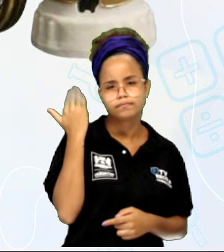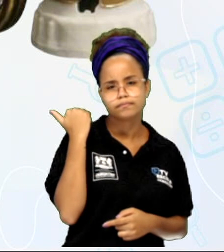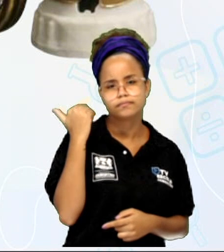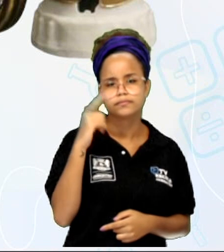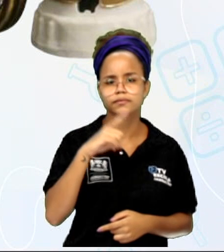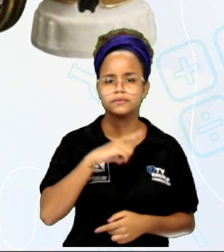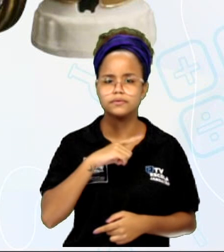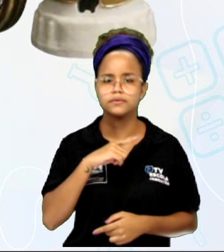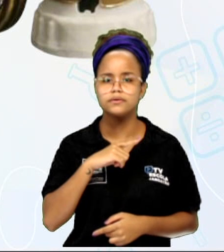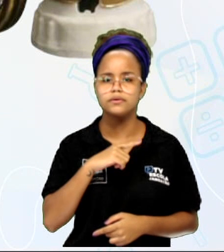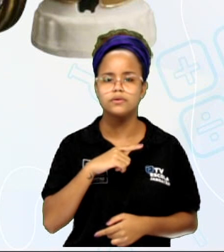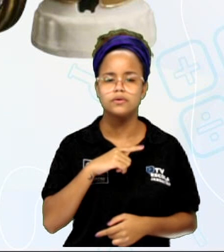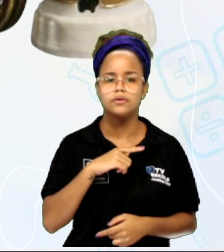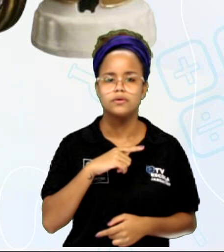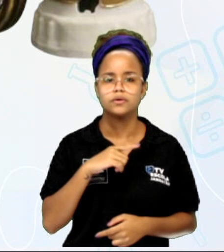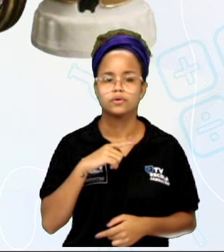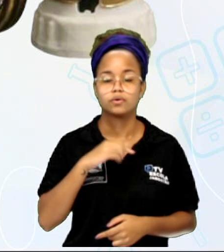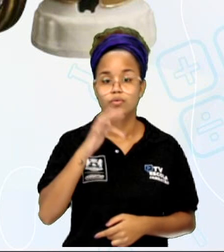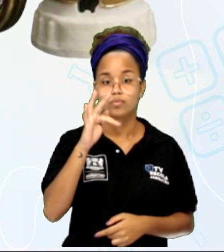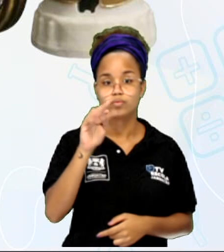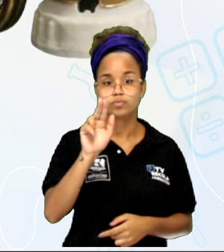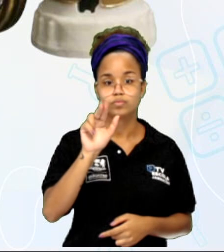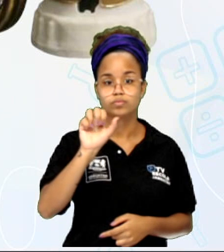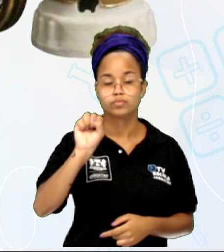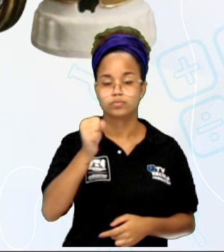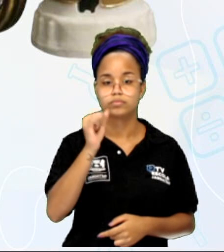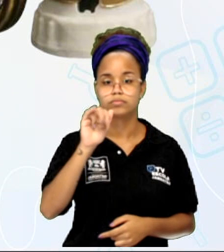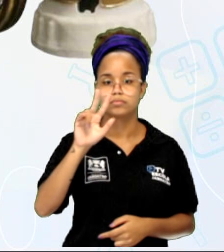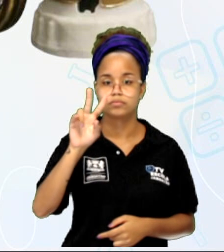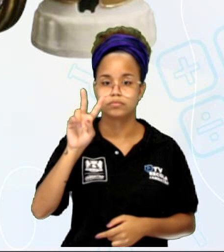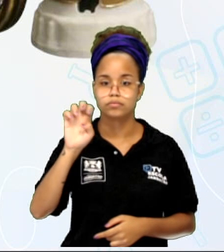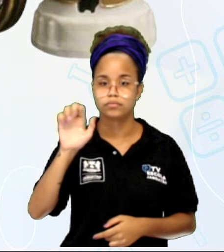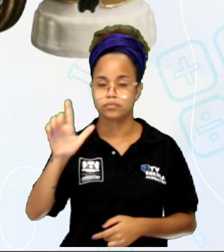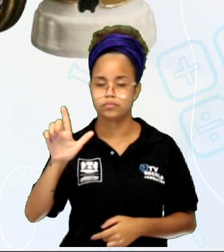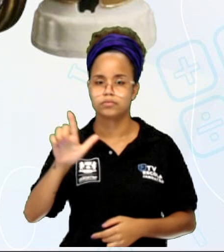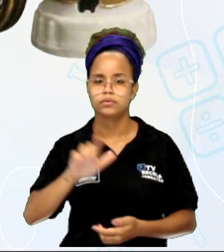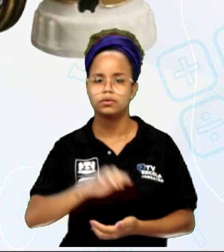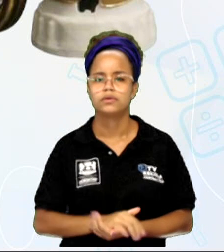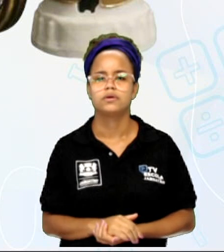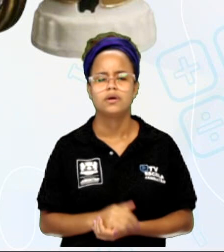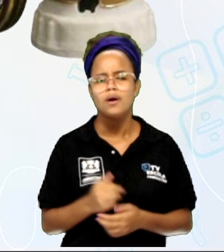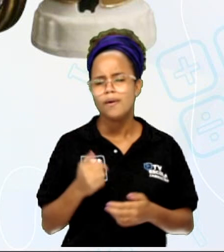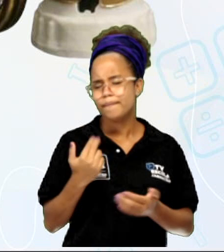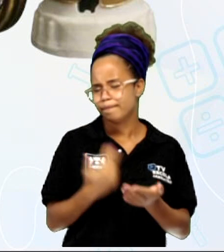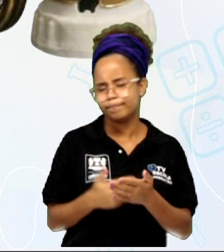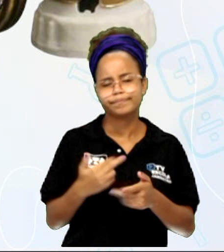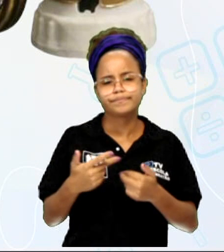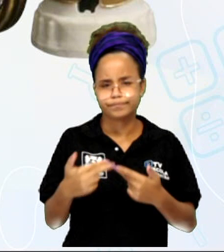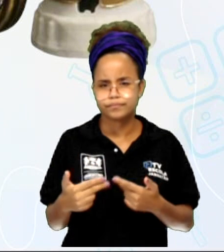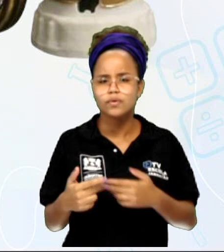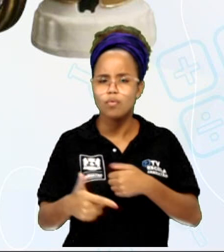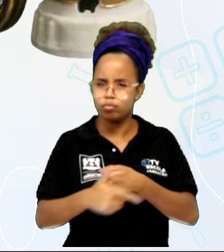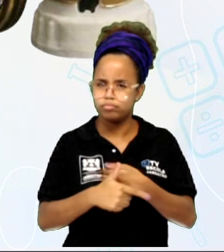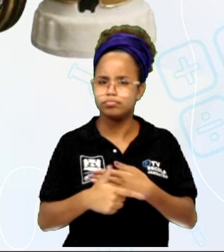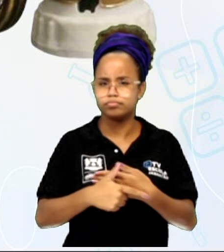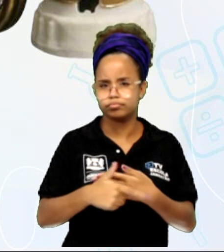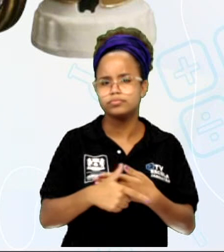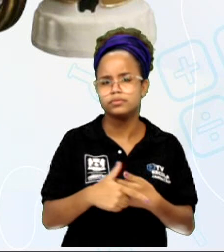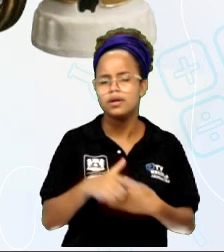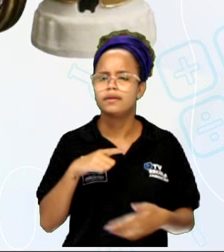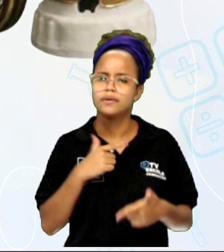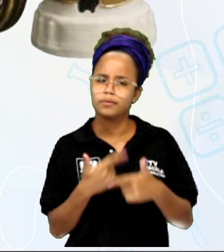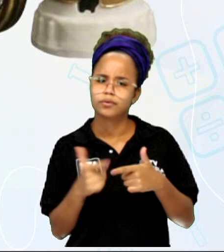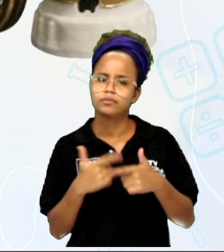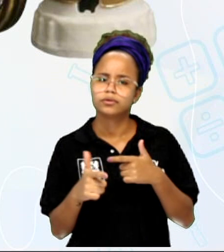que são chamados de fusíveis, né, ou seja, era o mesmo princípio, né, tinha algum problema,